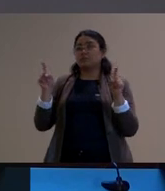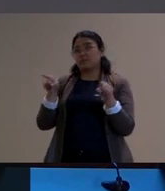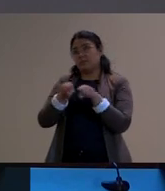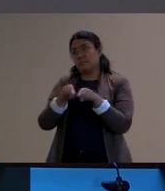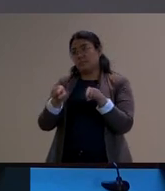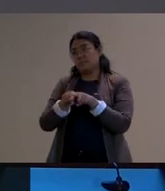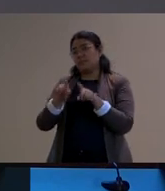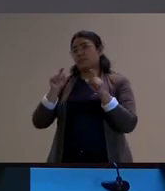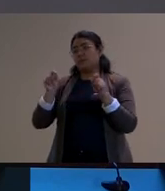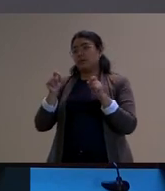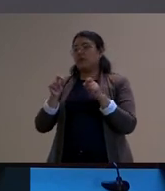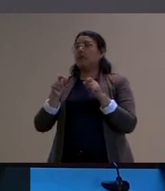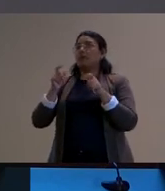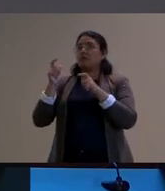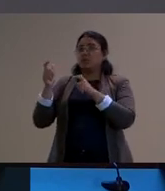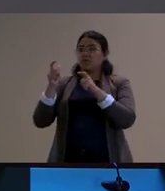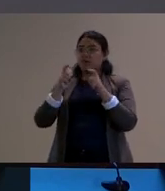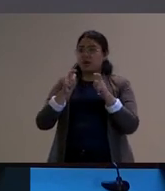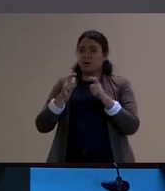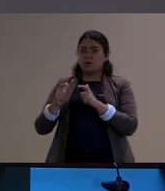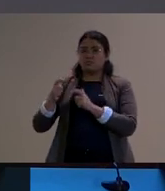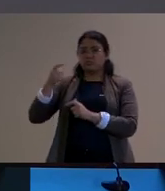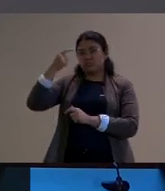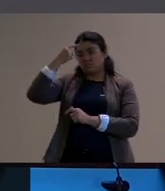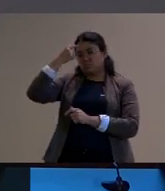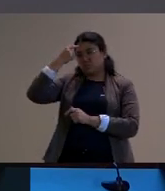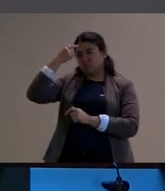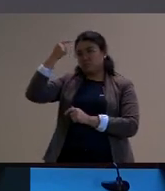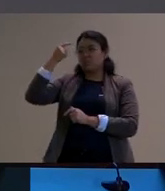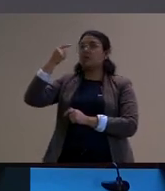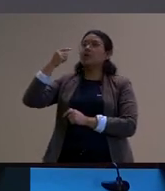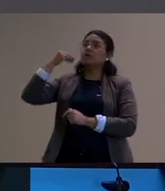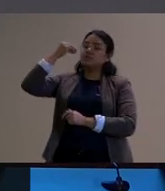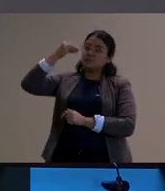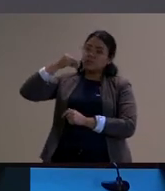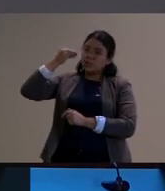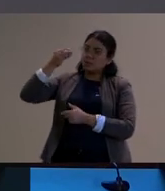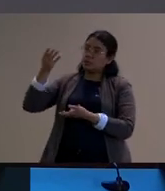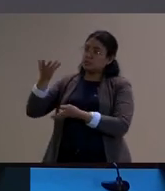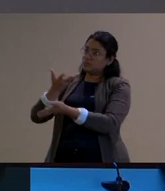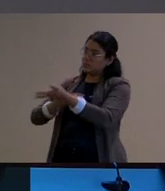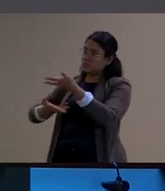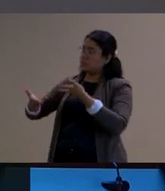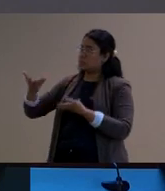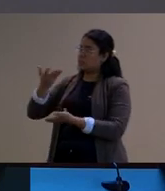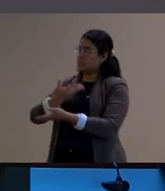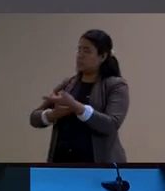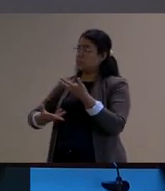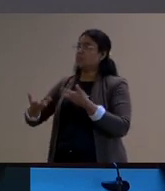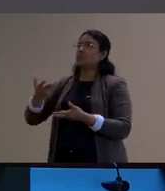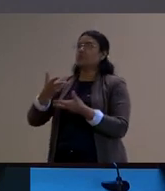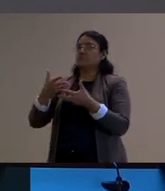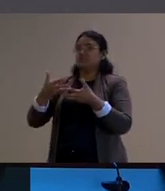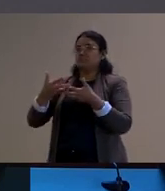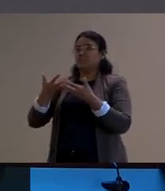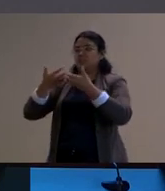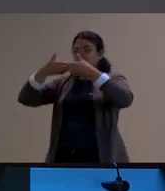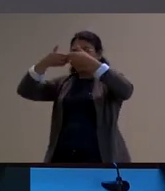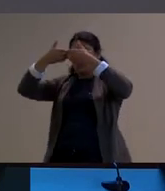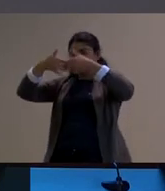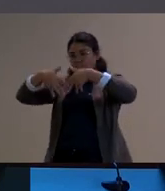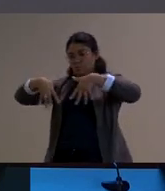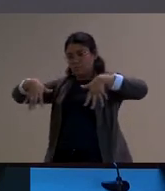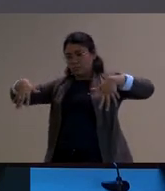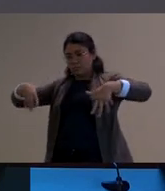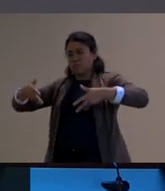criar espaços onde essa experiência é compartilhada e é ampliada coletivamente